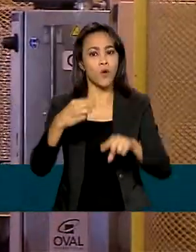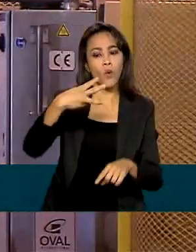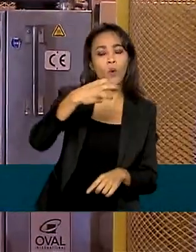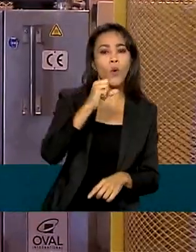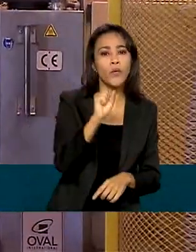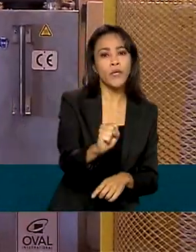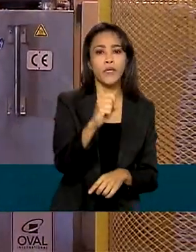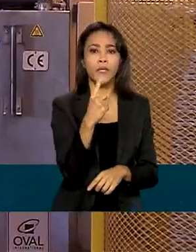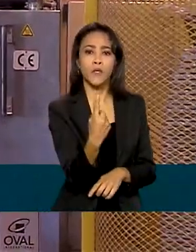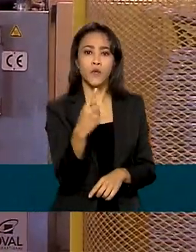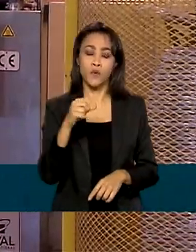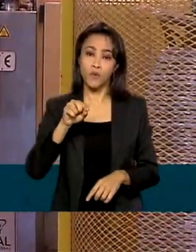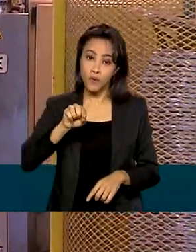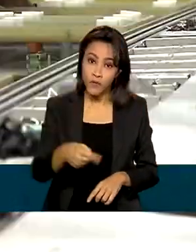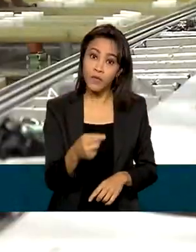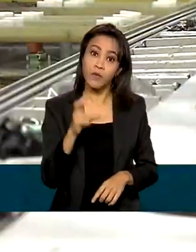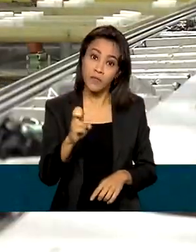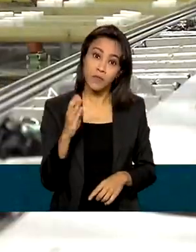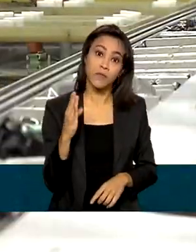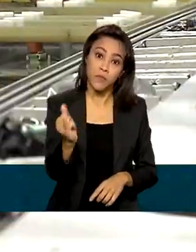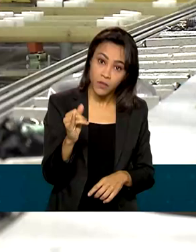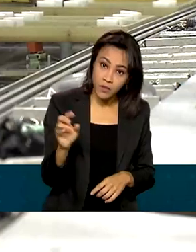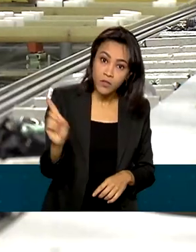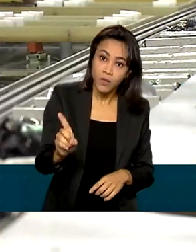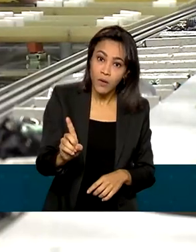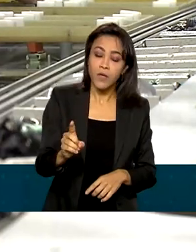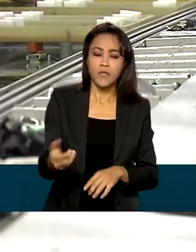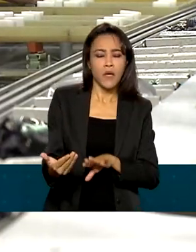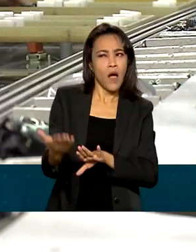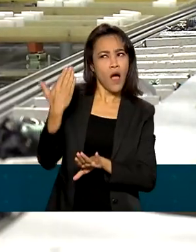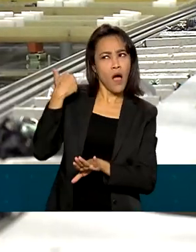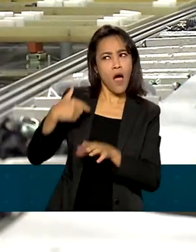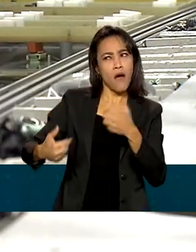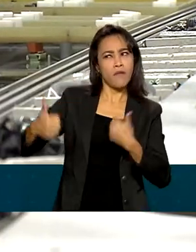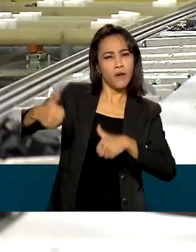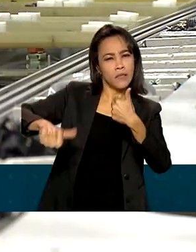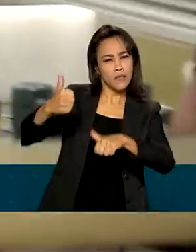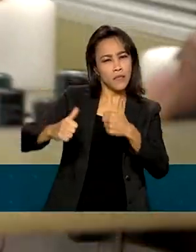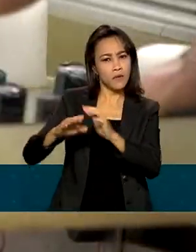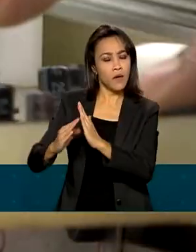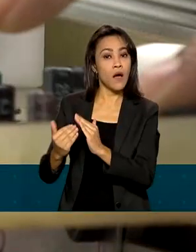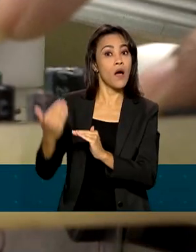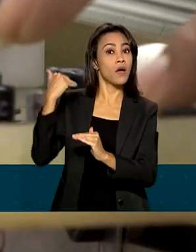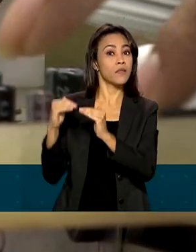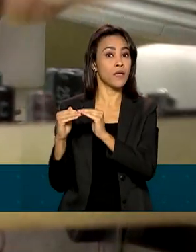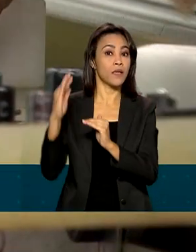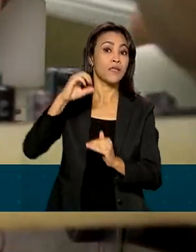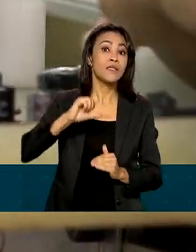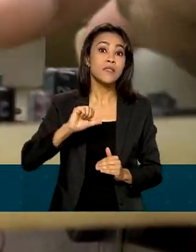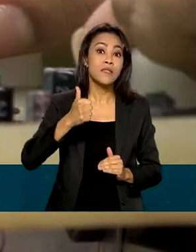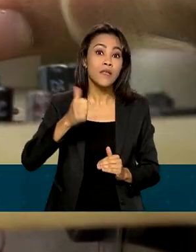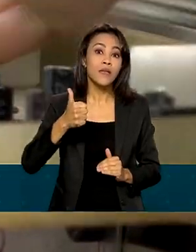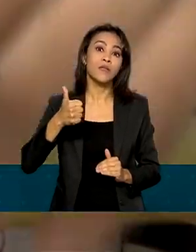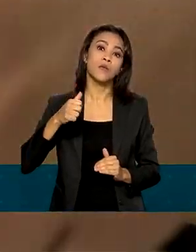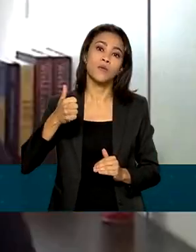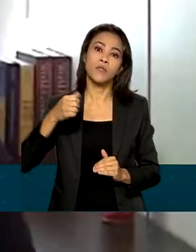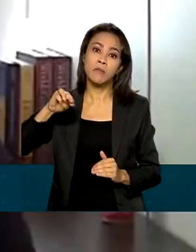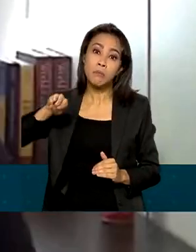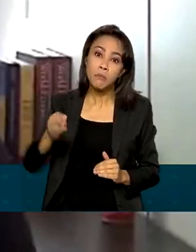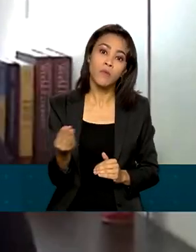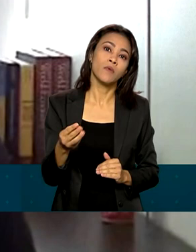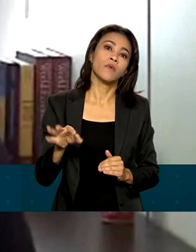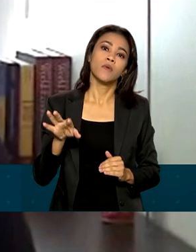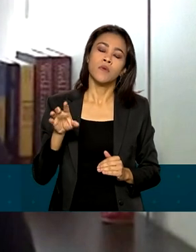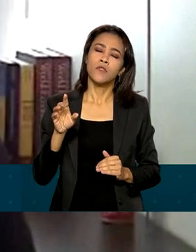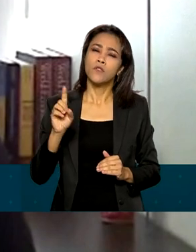,5 bilhões de dólares. Pela previsão anterior, o valor superava 111 bilhões de dólares. O